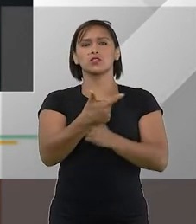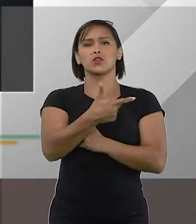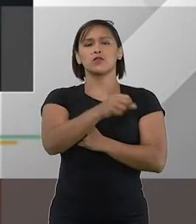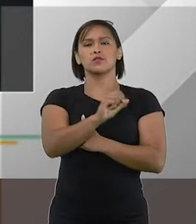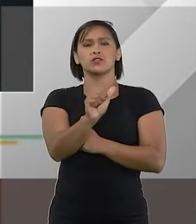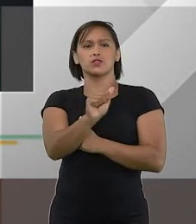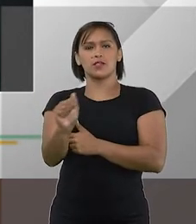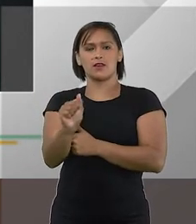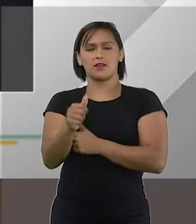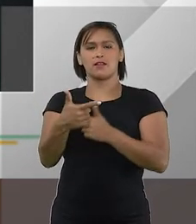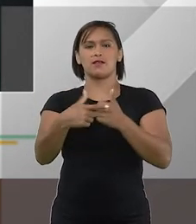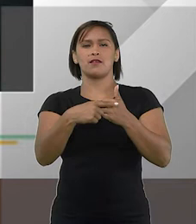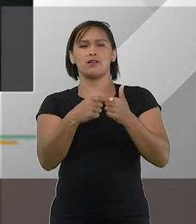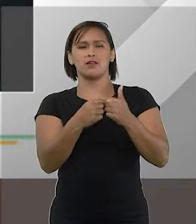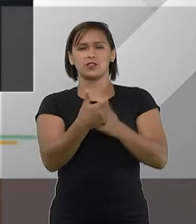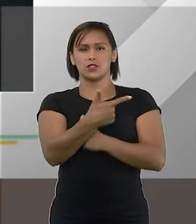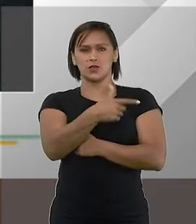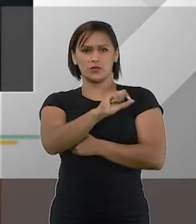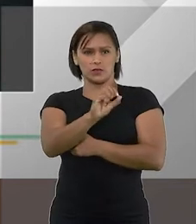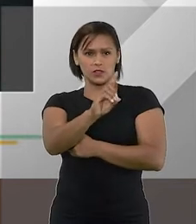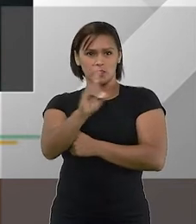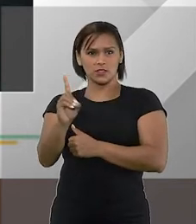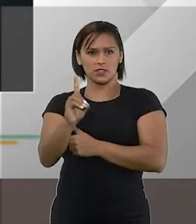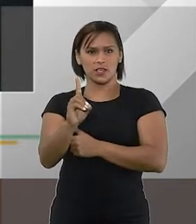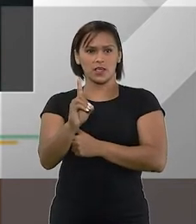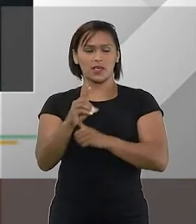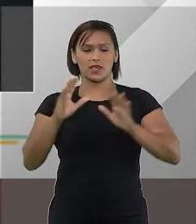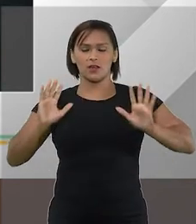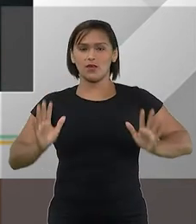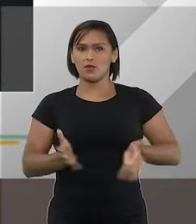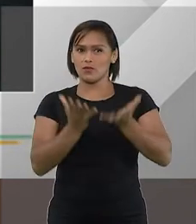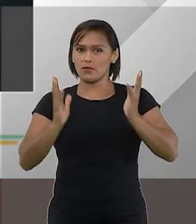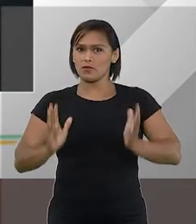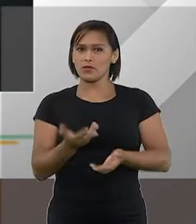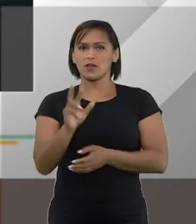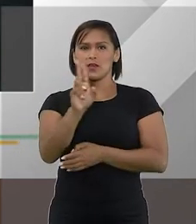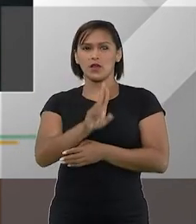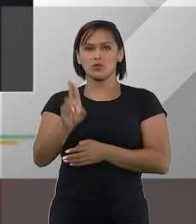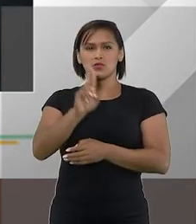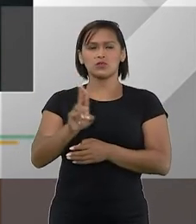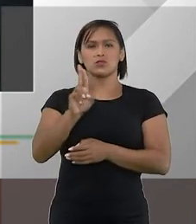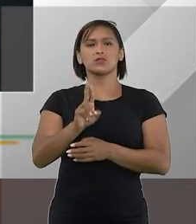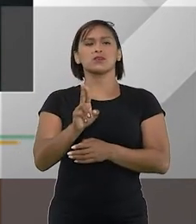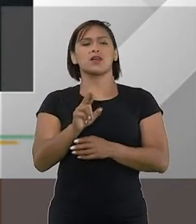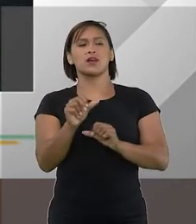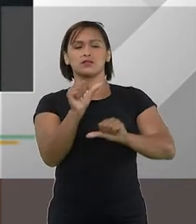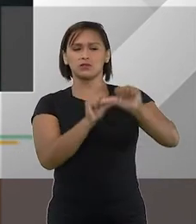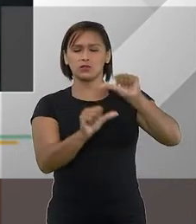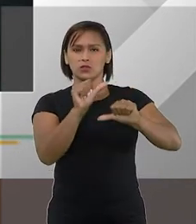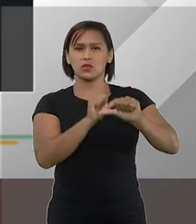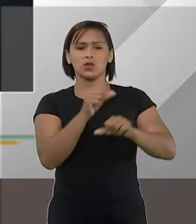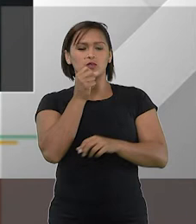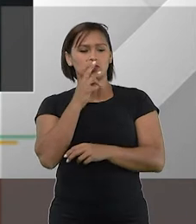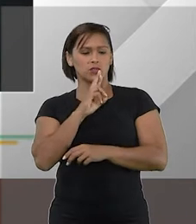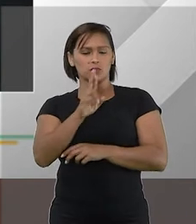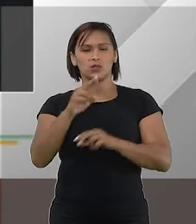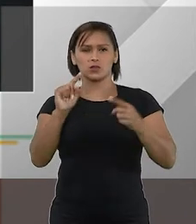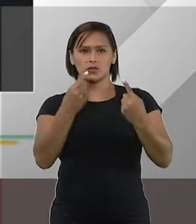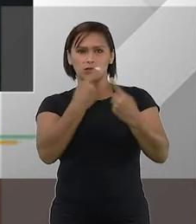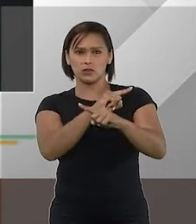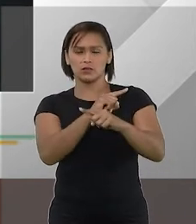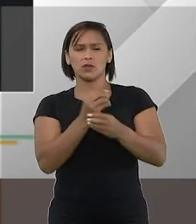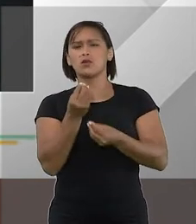20A a 20D, os quais incentivam a utilização de mecanismos alternativos de solução de